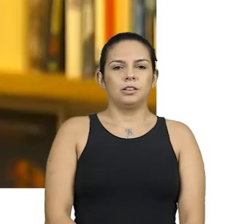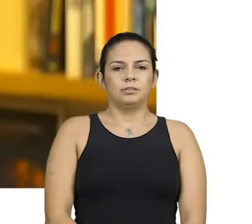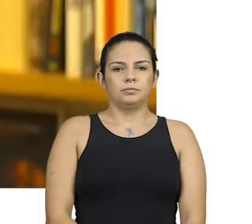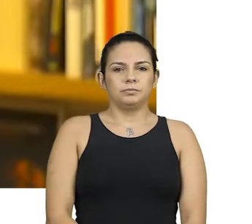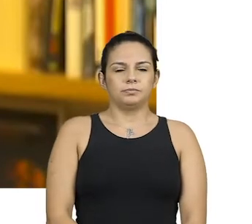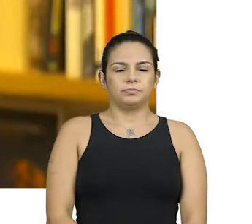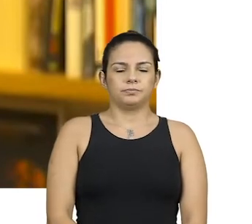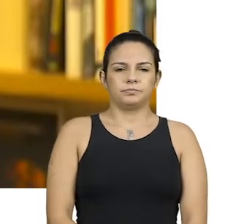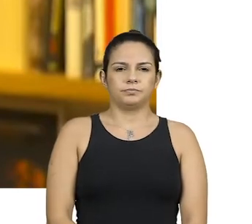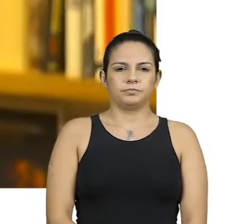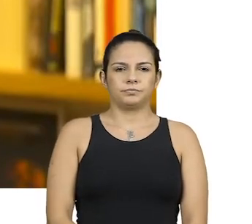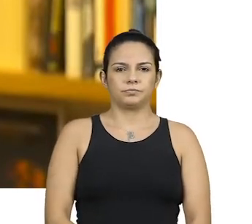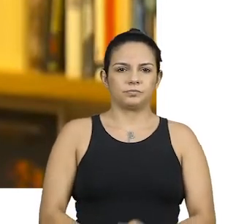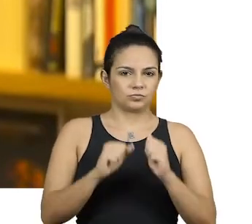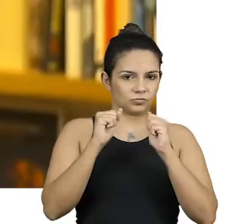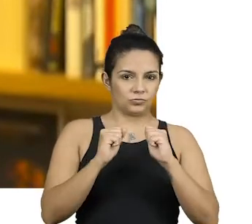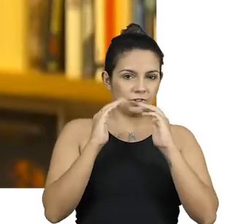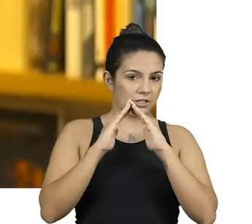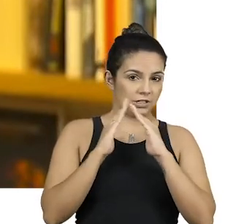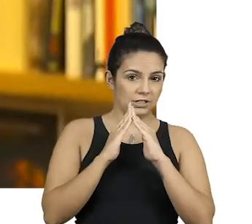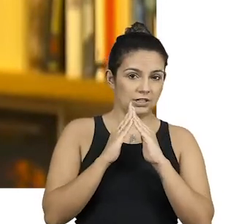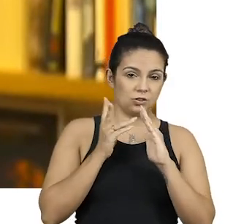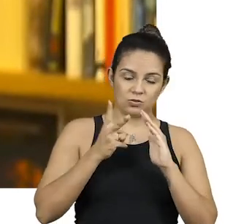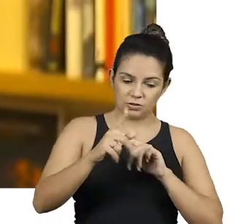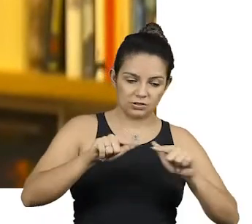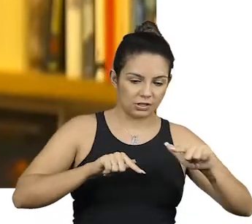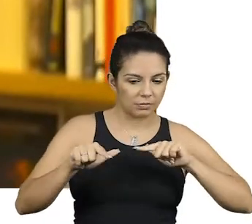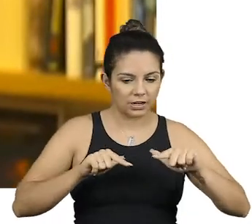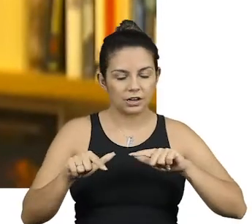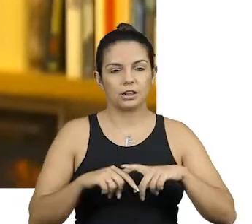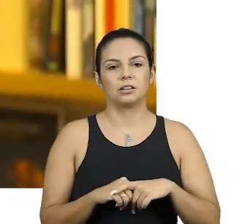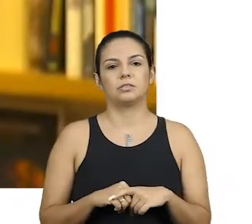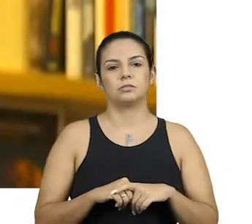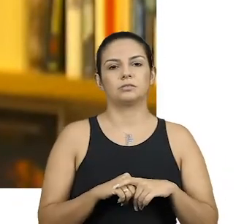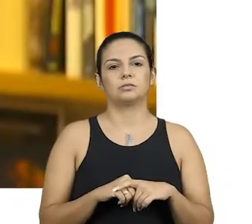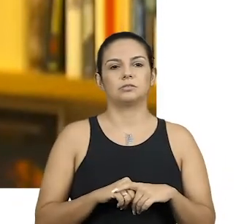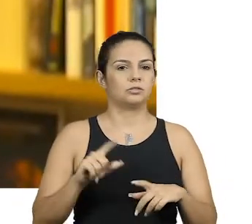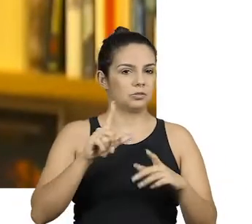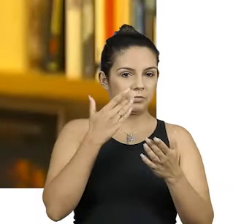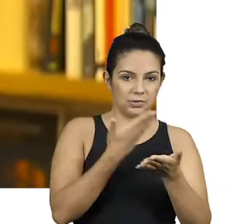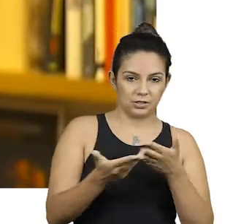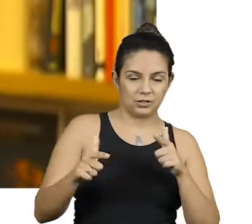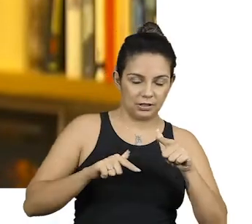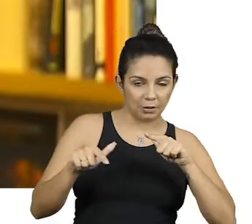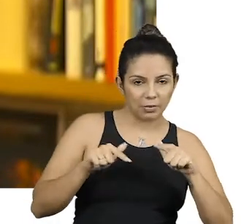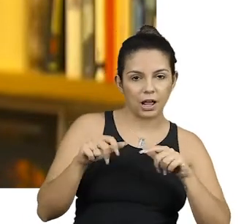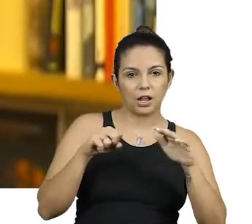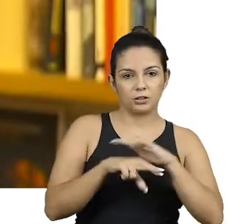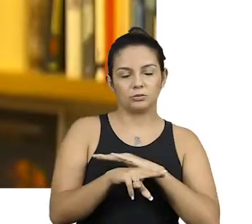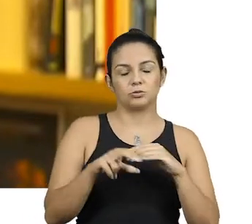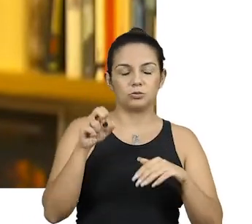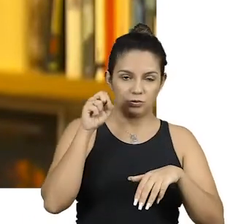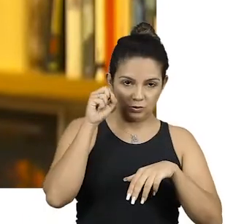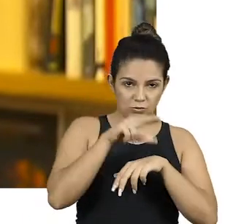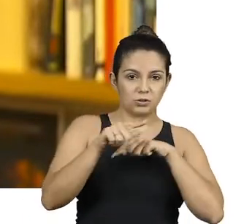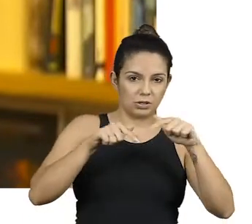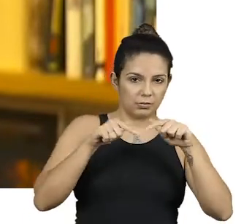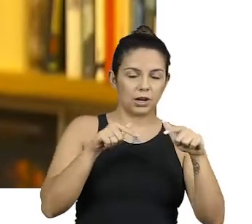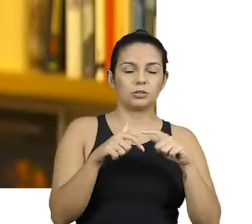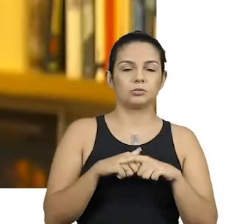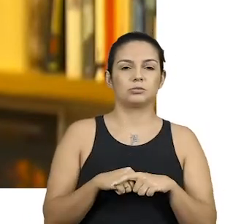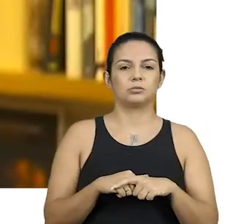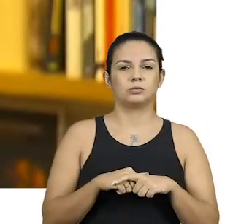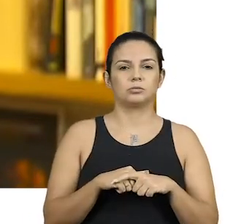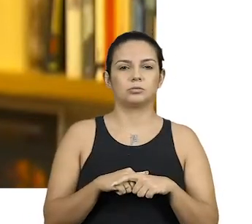Estamos podendo ficar em casa, continuamos a trabalhar, não perdemos nosso emprego. Eu acho que